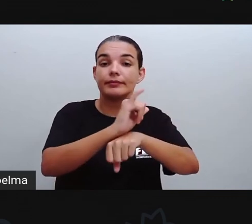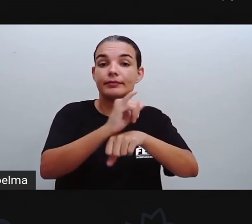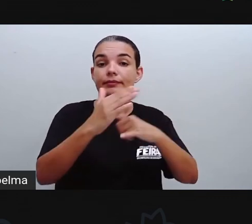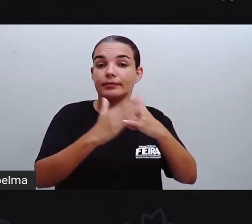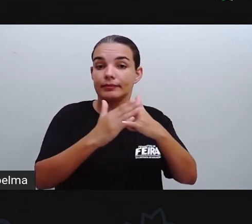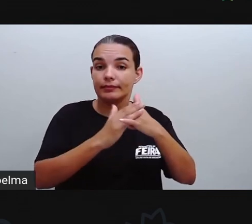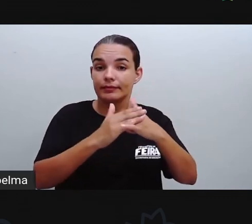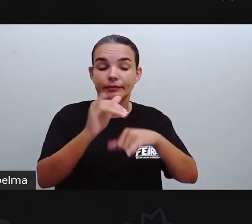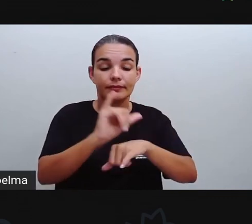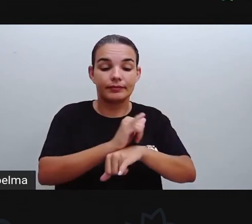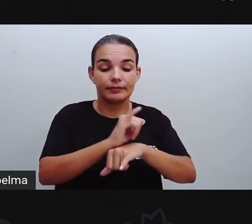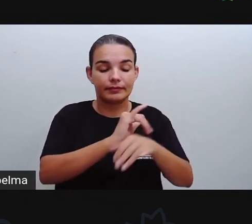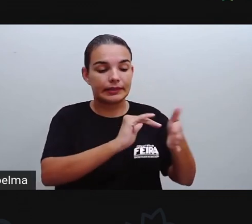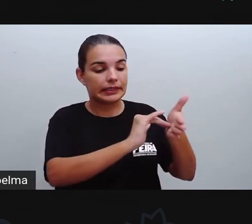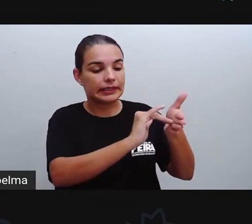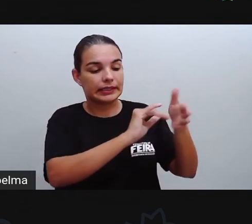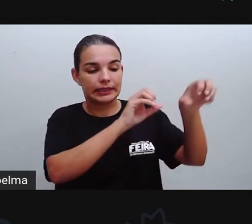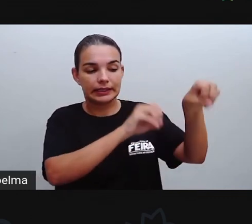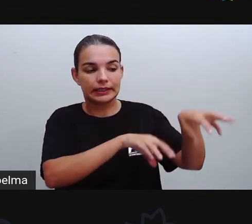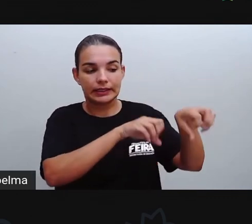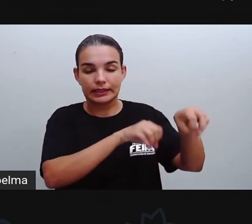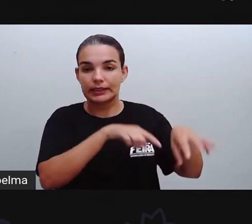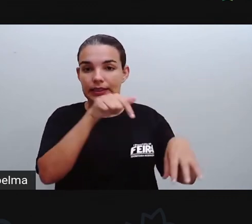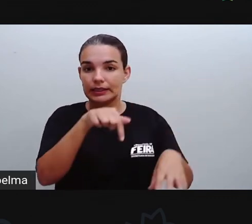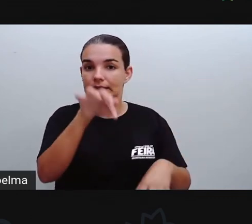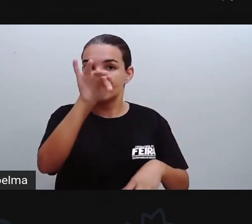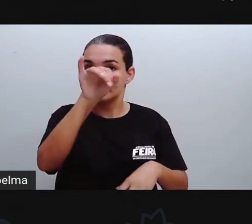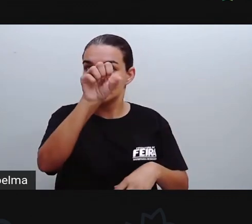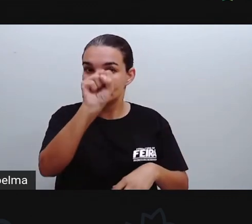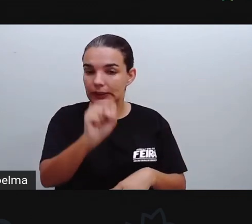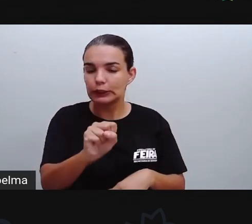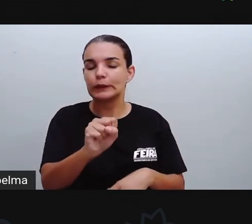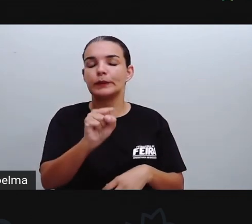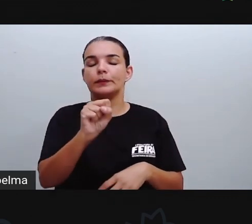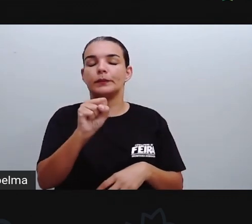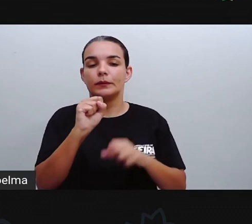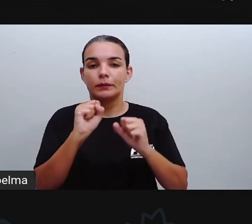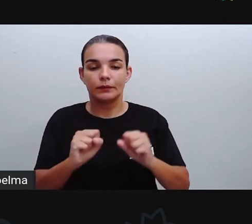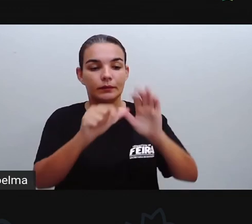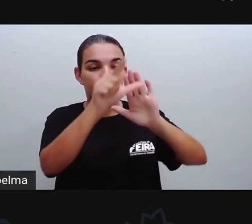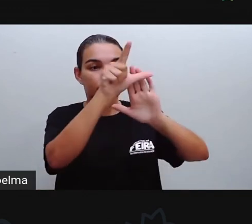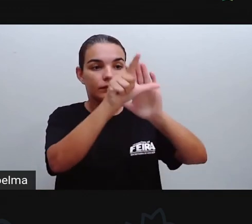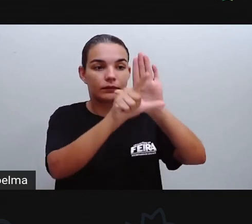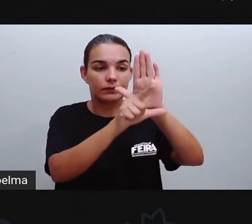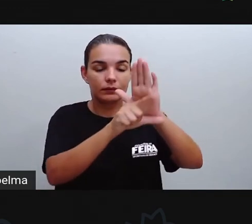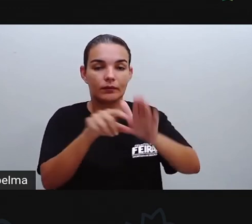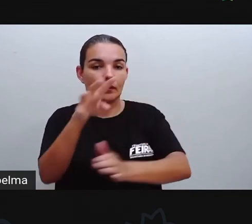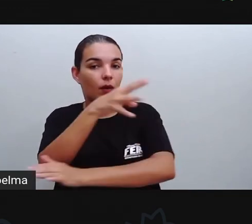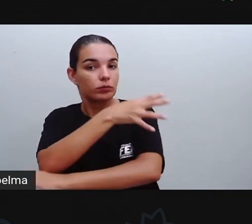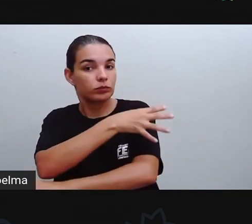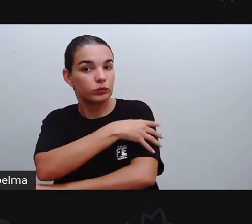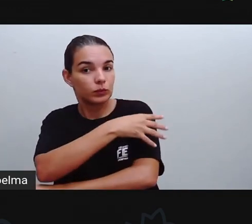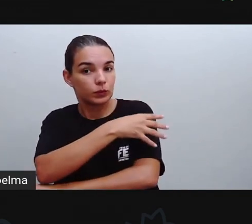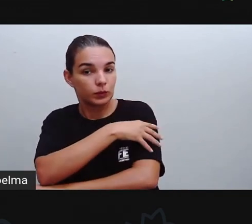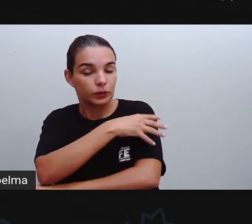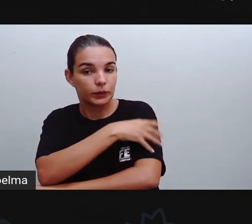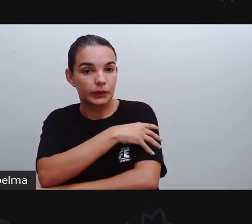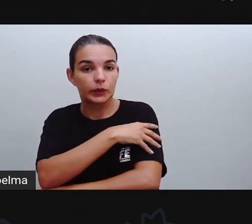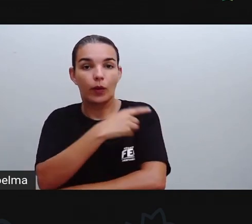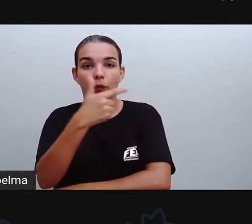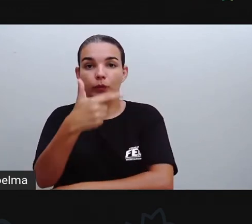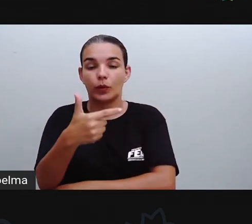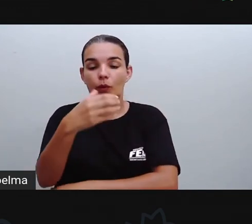YouTube, o canal da Seduc de Feira de Santana, na nossa playlist do quarto ano